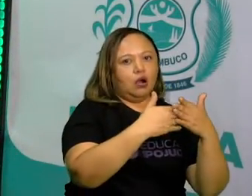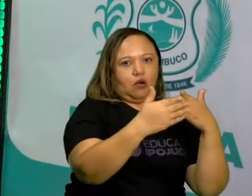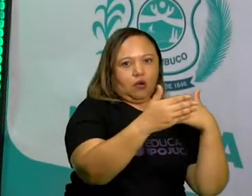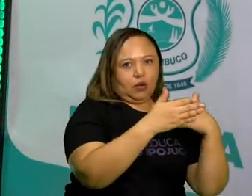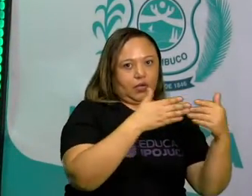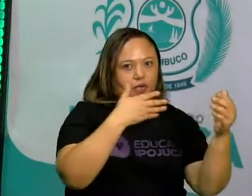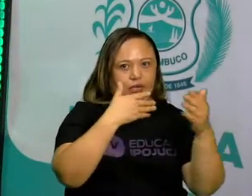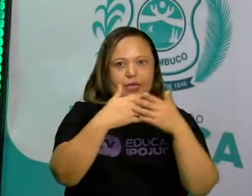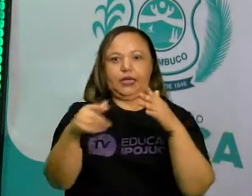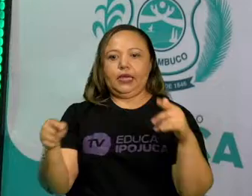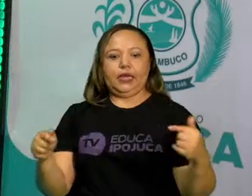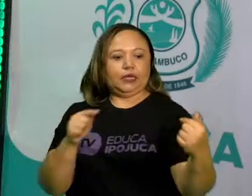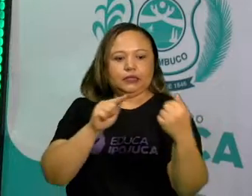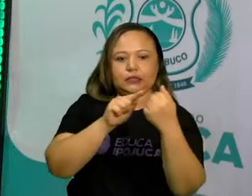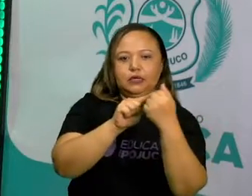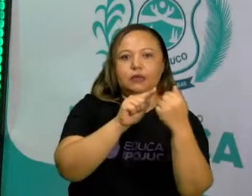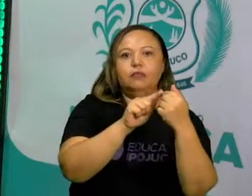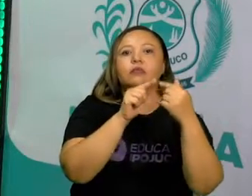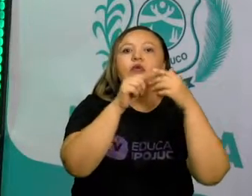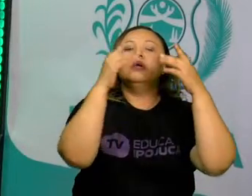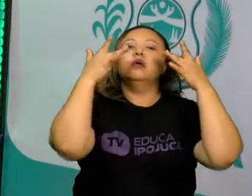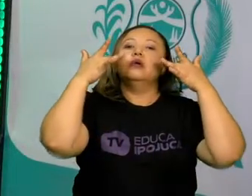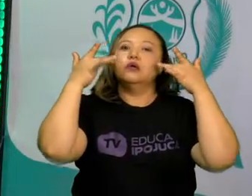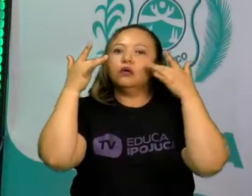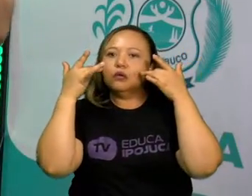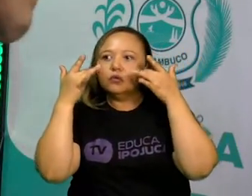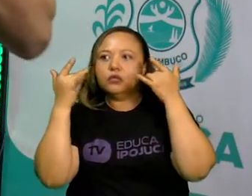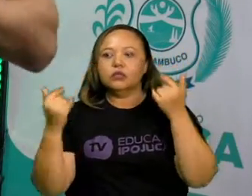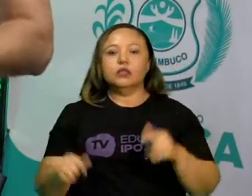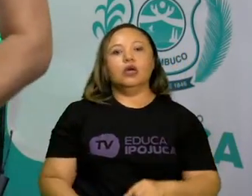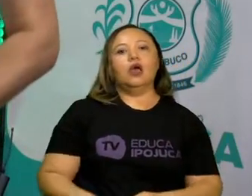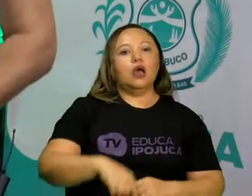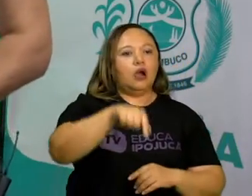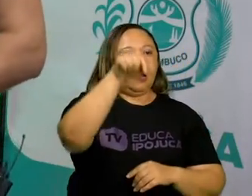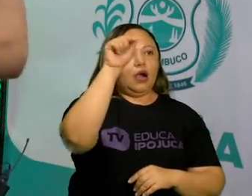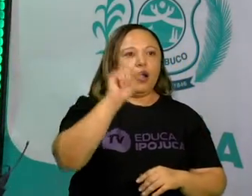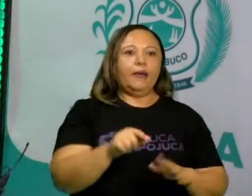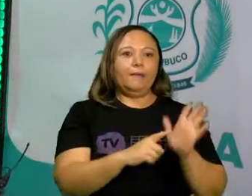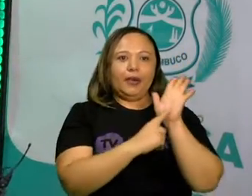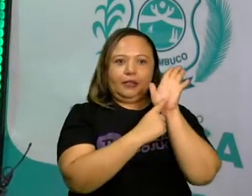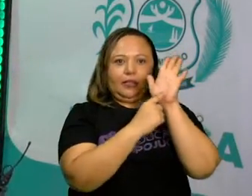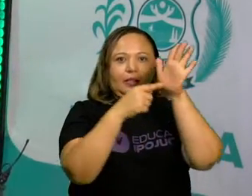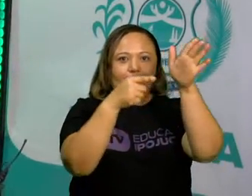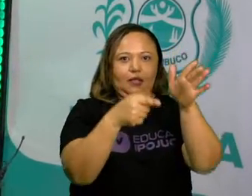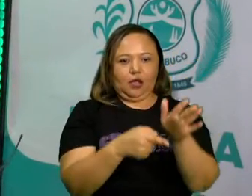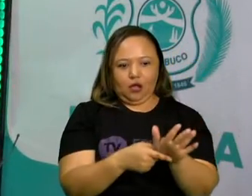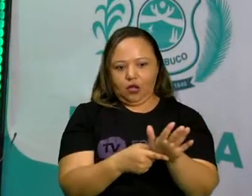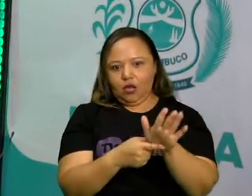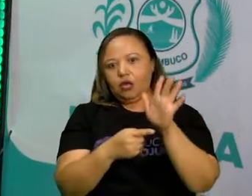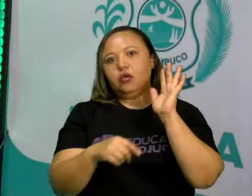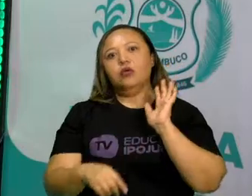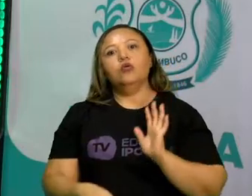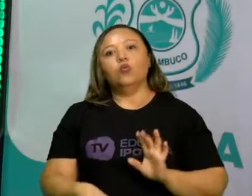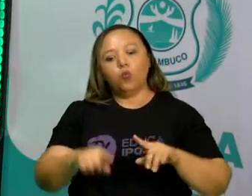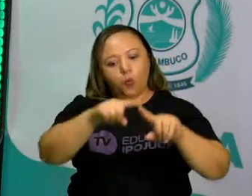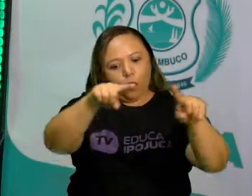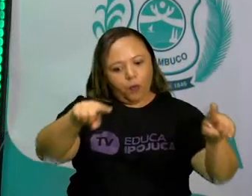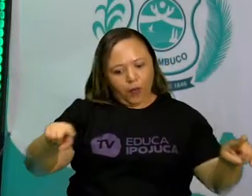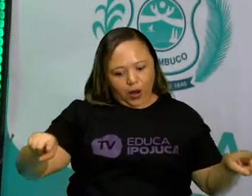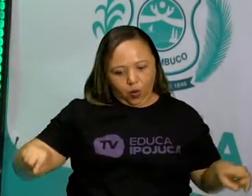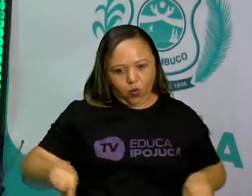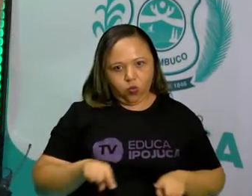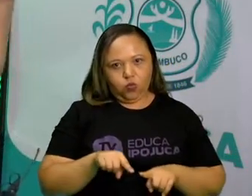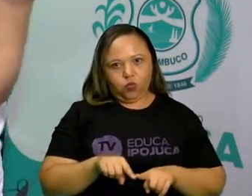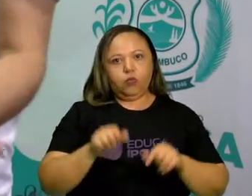O palco é compreendido como qualquer local onde acontece uma apresentação. Sendo assim, estas